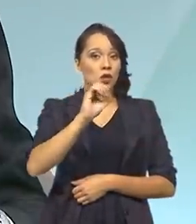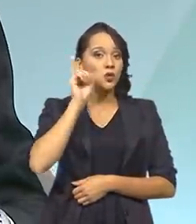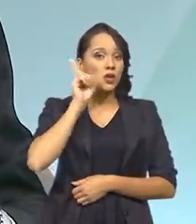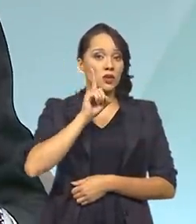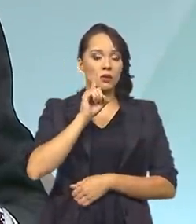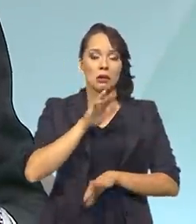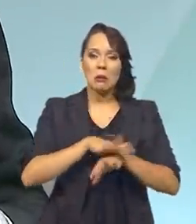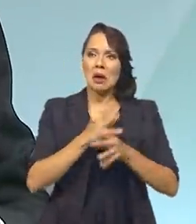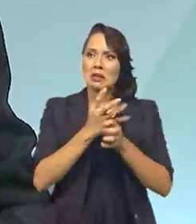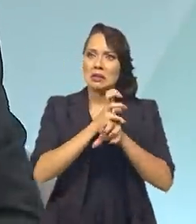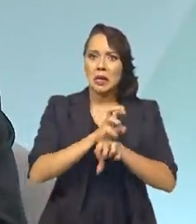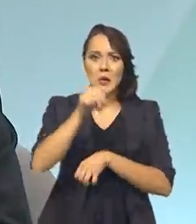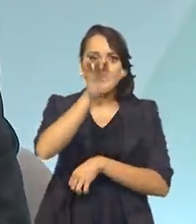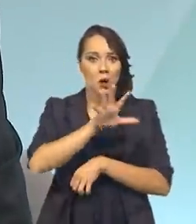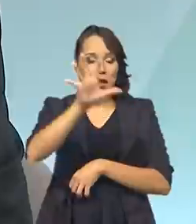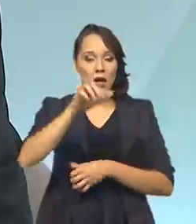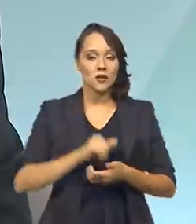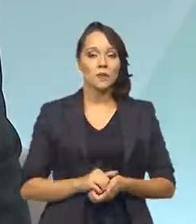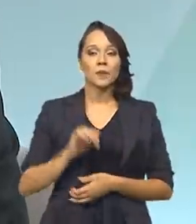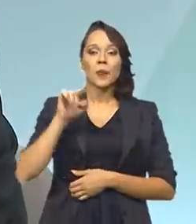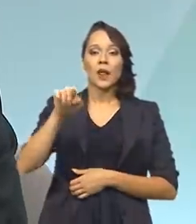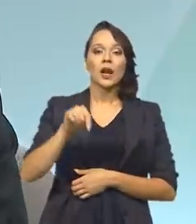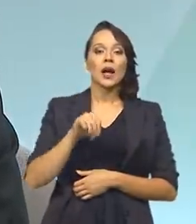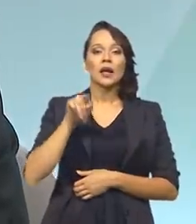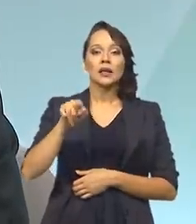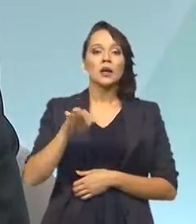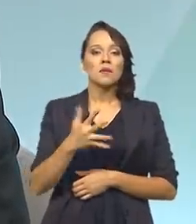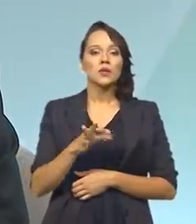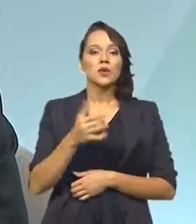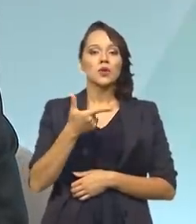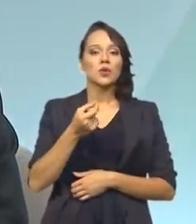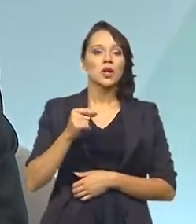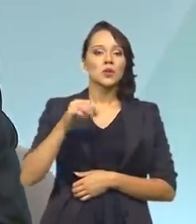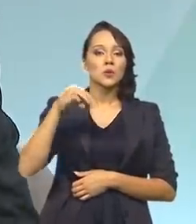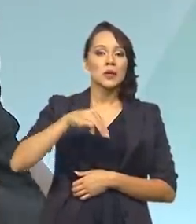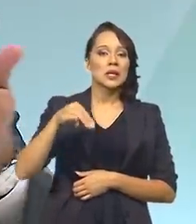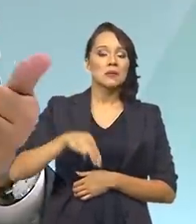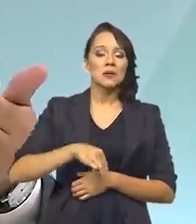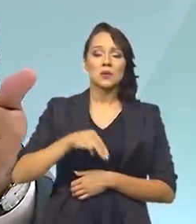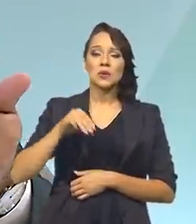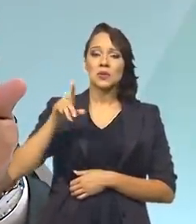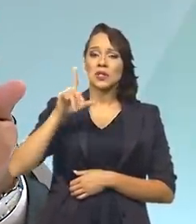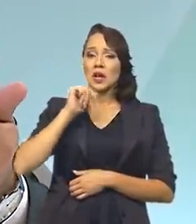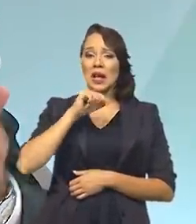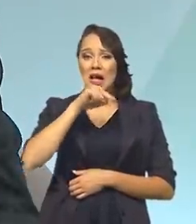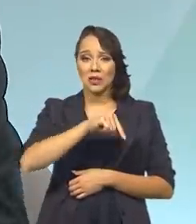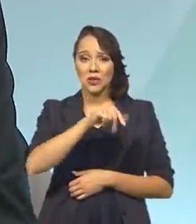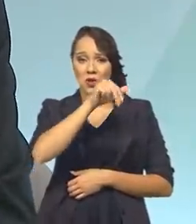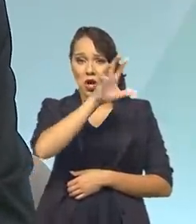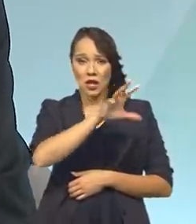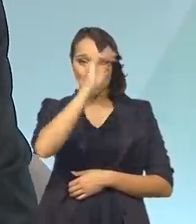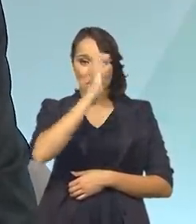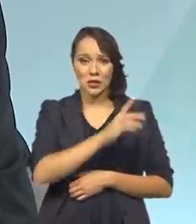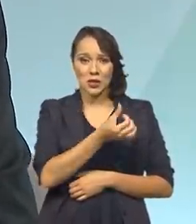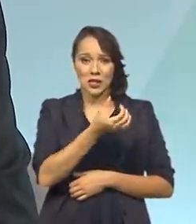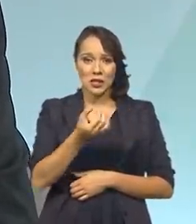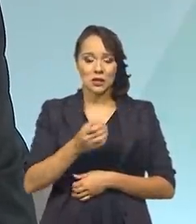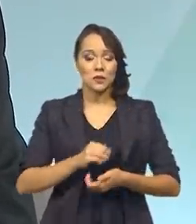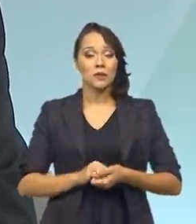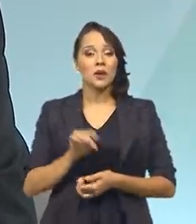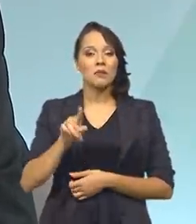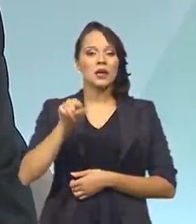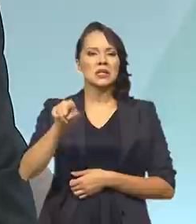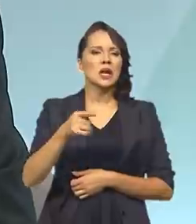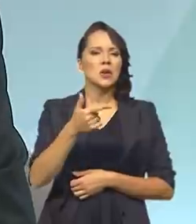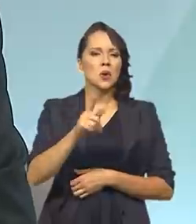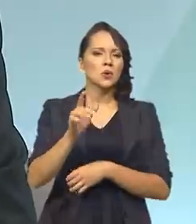o nordeste brasileiro. Lá, a prestação pluviométrica é em torno de 200 milímetros por ano, no nordeste é 600 milímetros, mas o Arizona, a